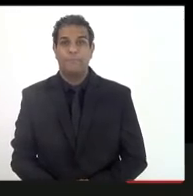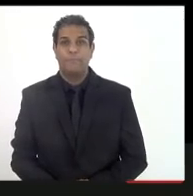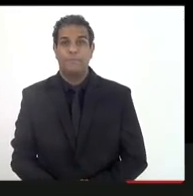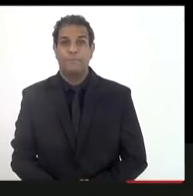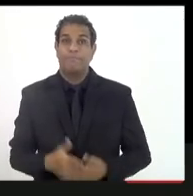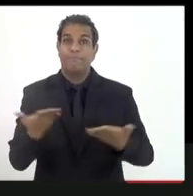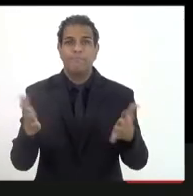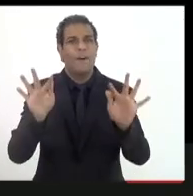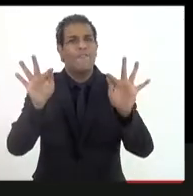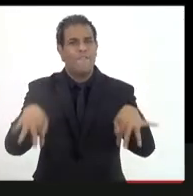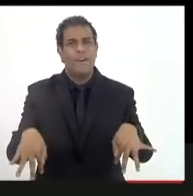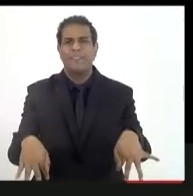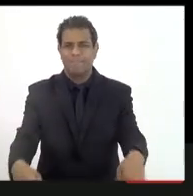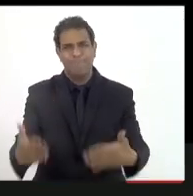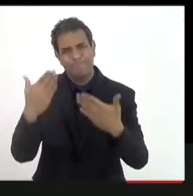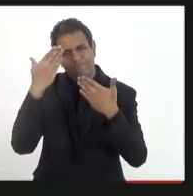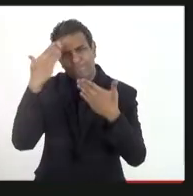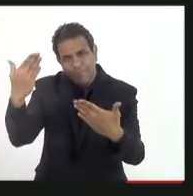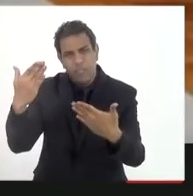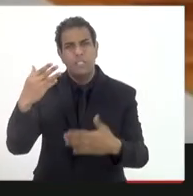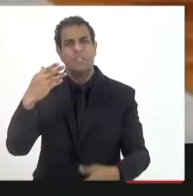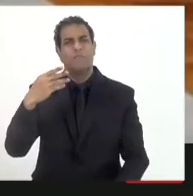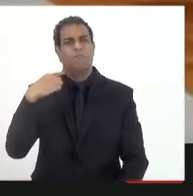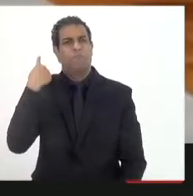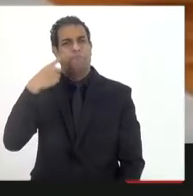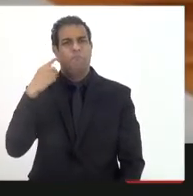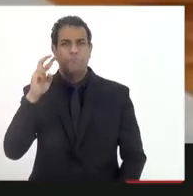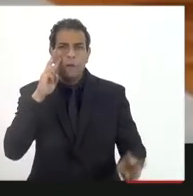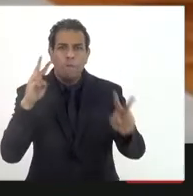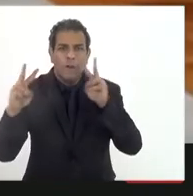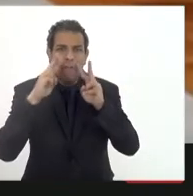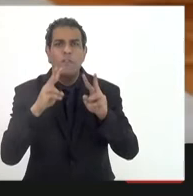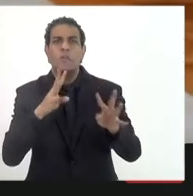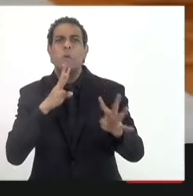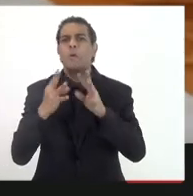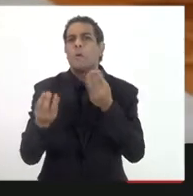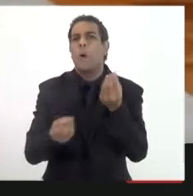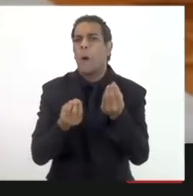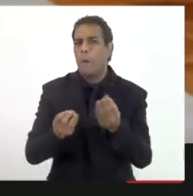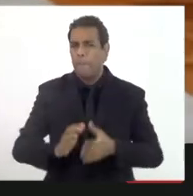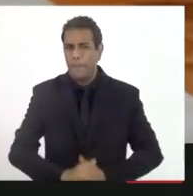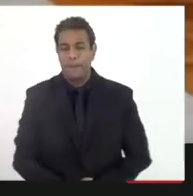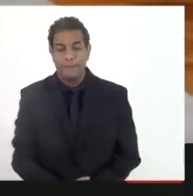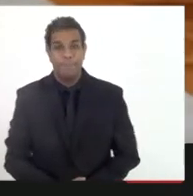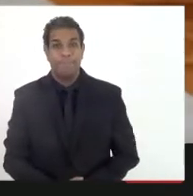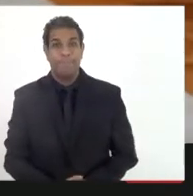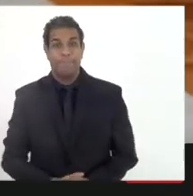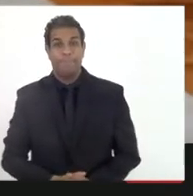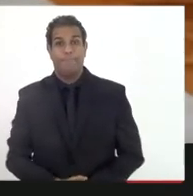É isso, deputado, presidente André, e aí eu ouvi aí as pessoas, né? Então,